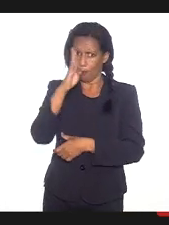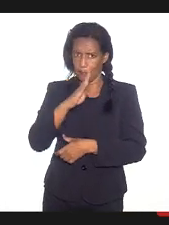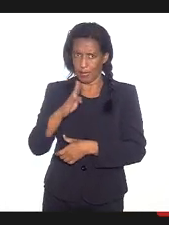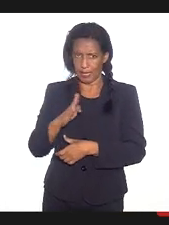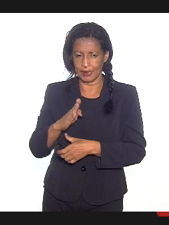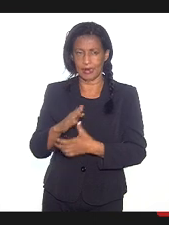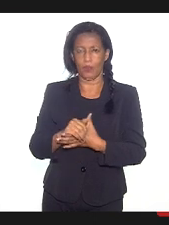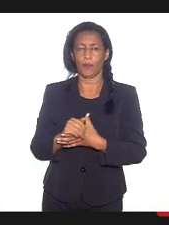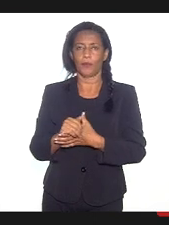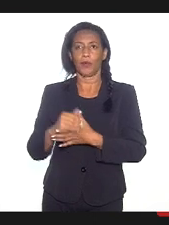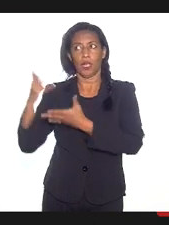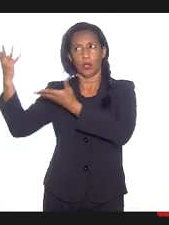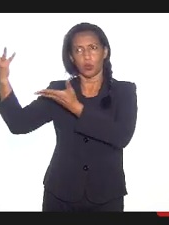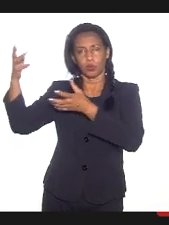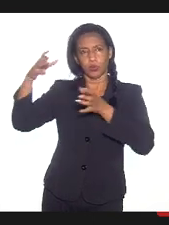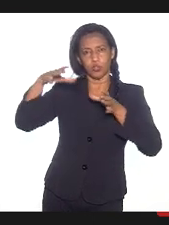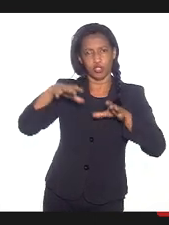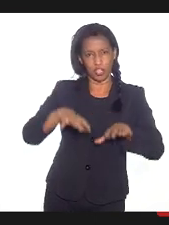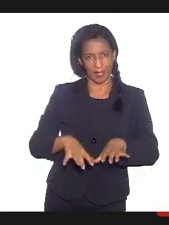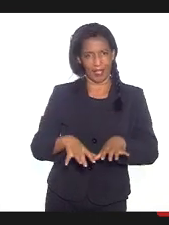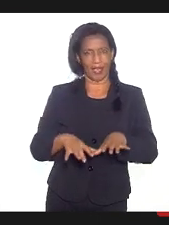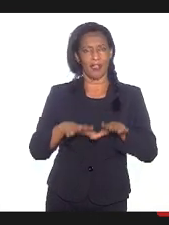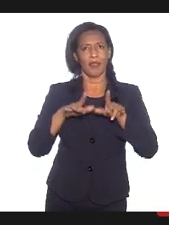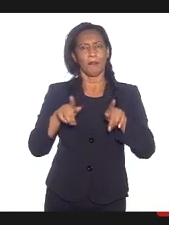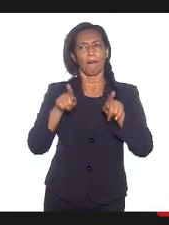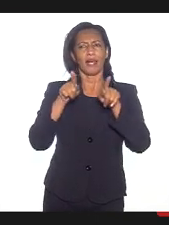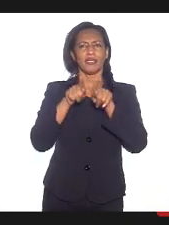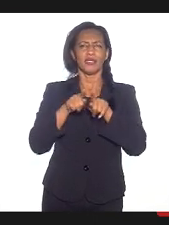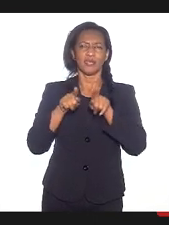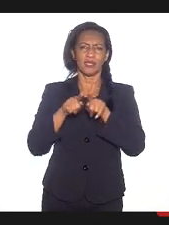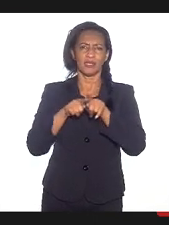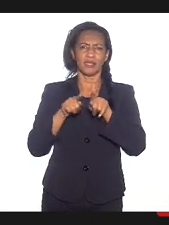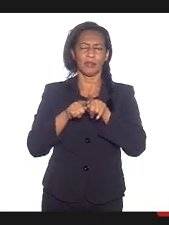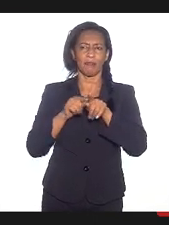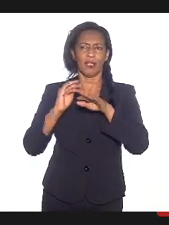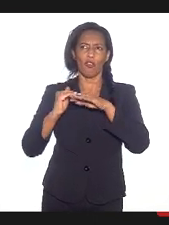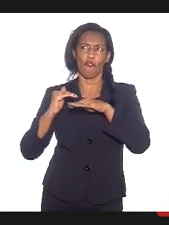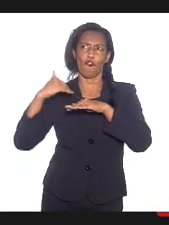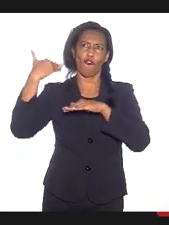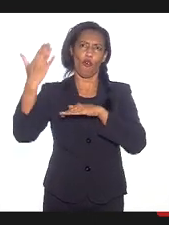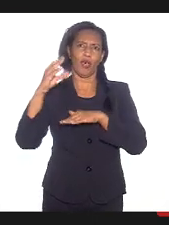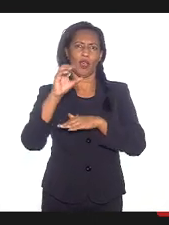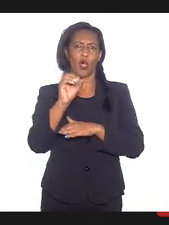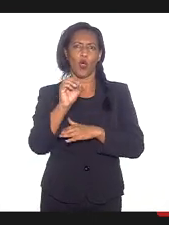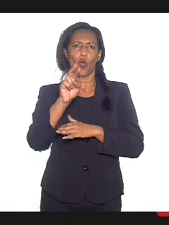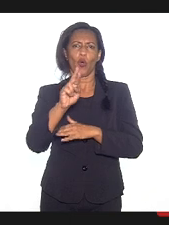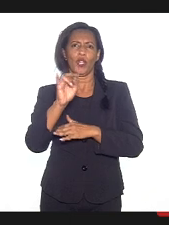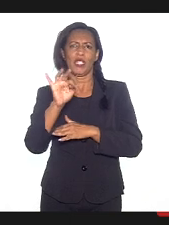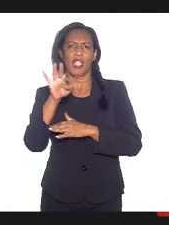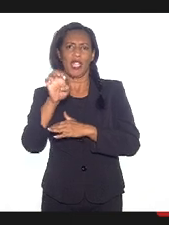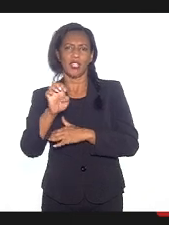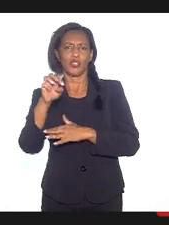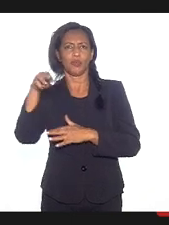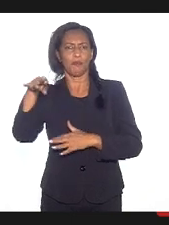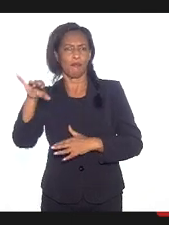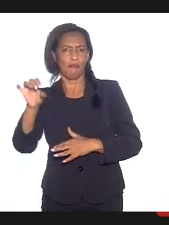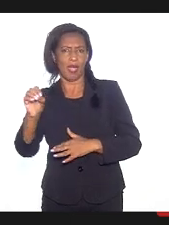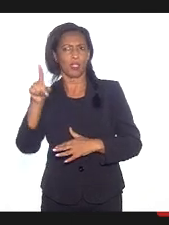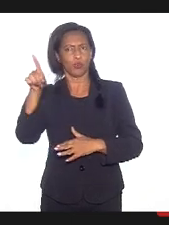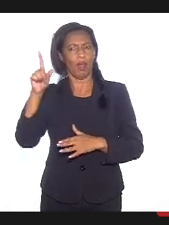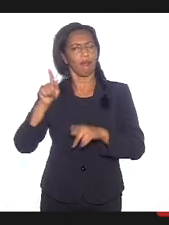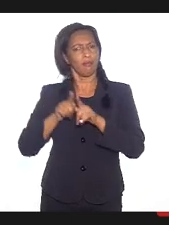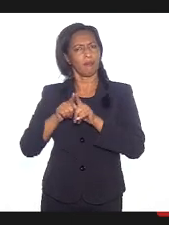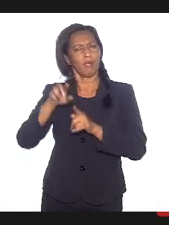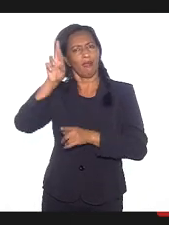como imigrantes, mas também no próprio Oriente Médio, onde somos religião minoritária. Também,